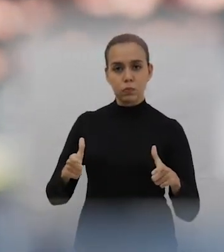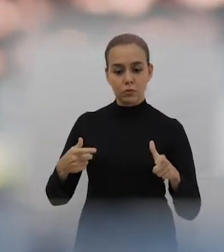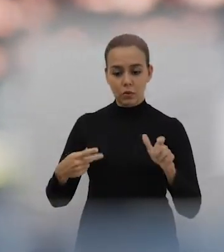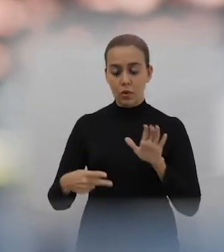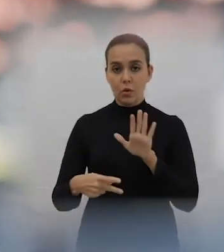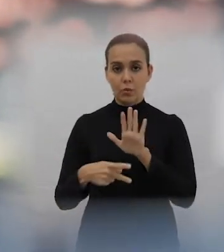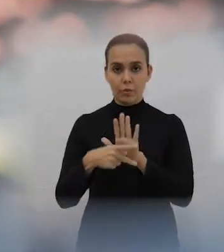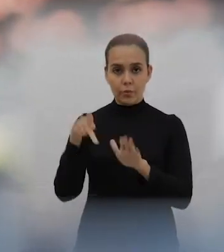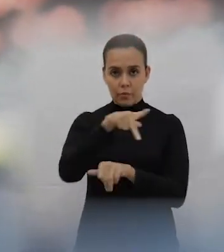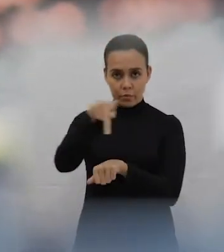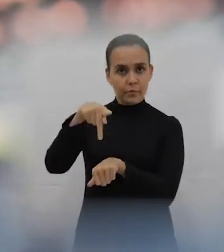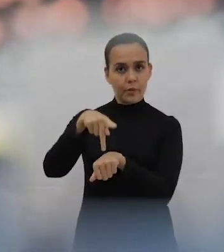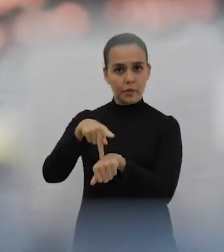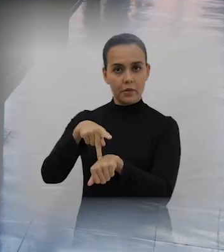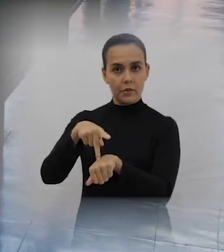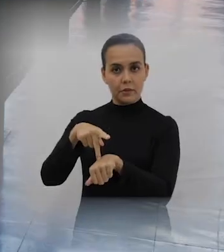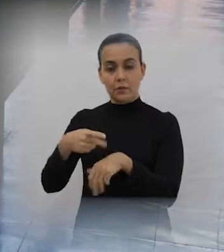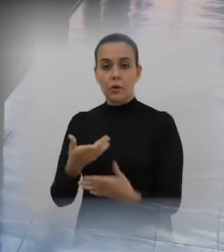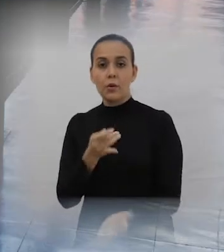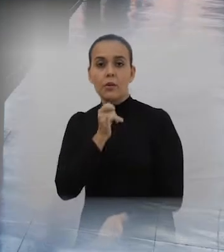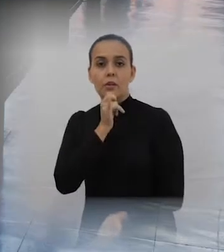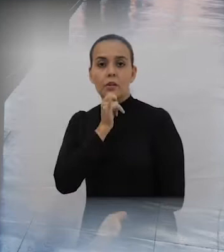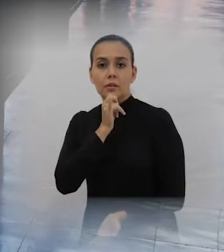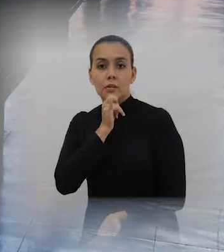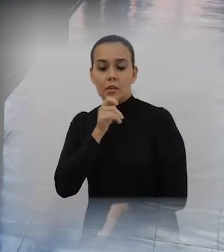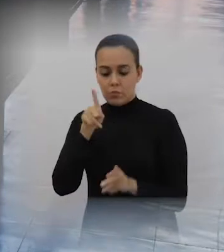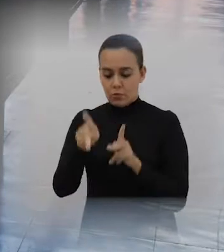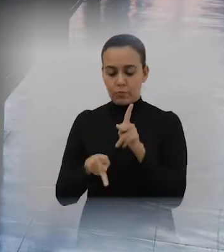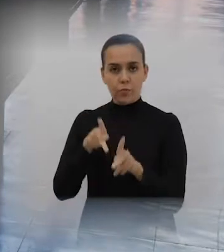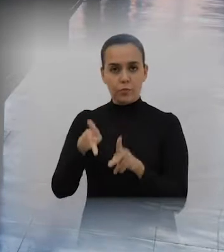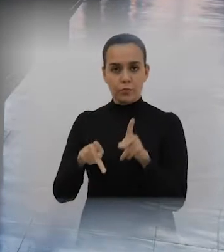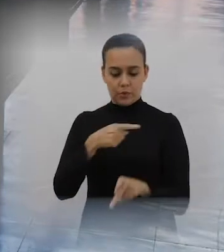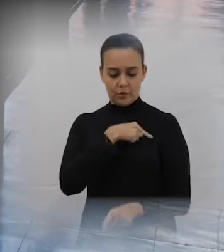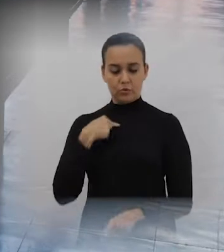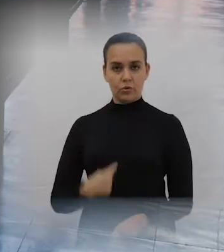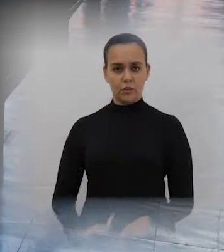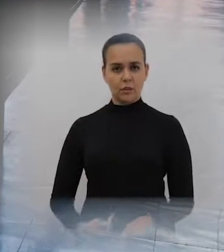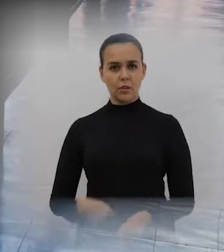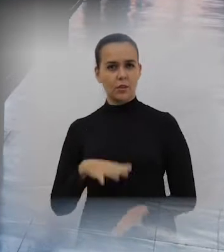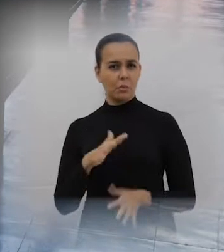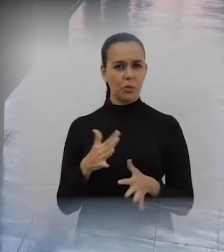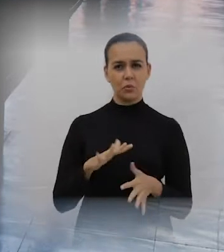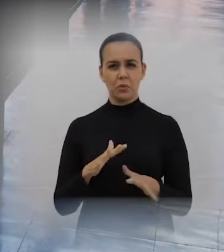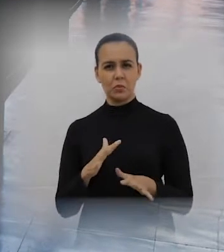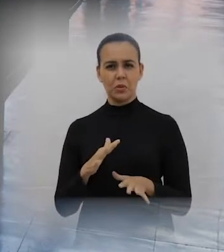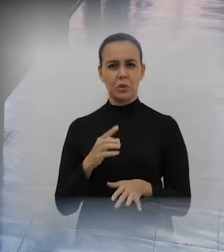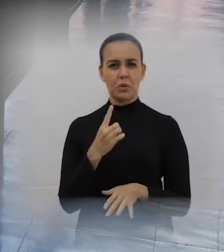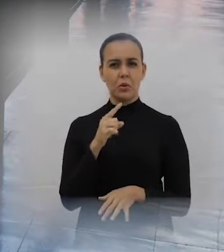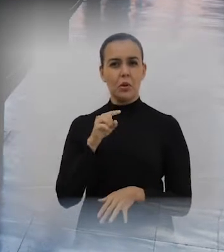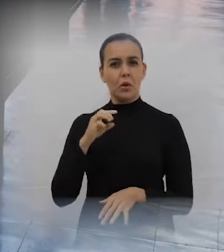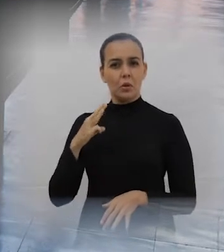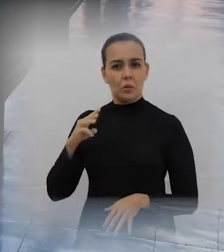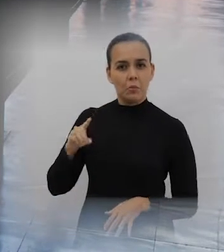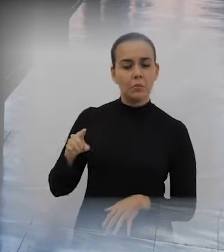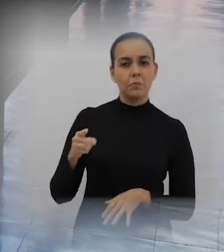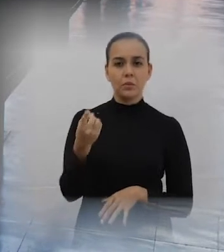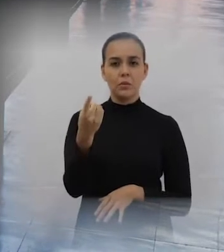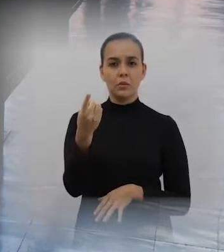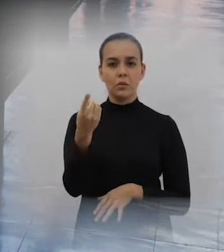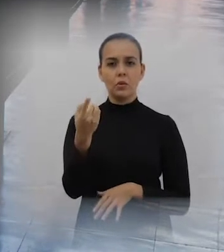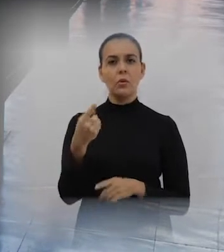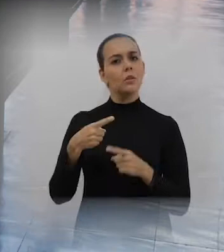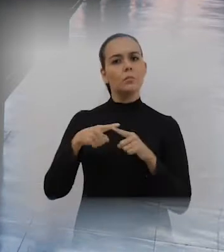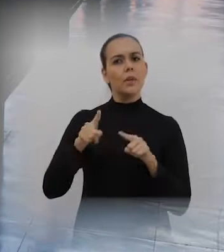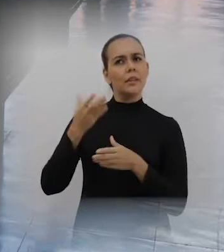população chinesa, né? Que hoje tem 1,3 bilhão de pessoas. Mas na época da Revolução, em 49, já era uma população muito grande. Tinha algo como